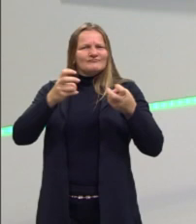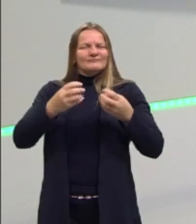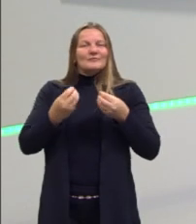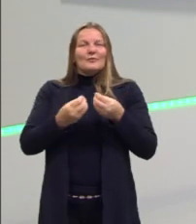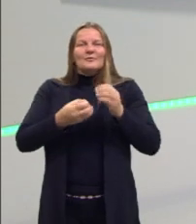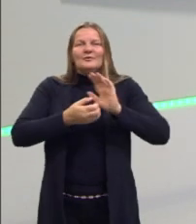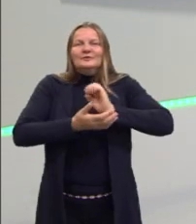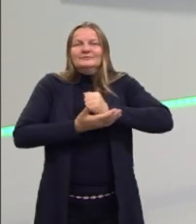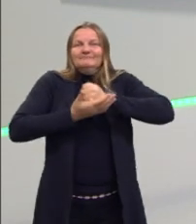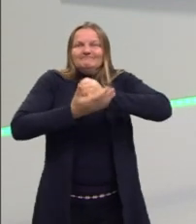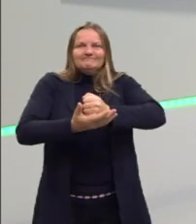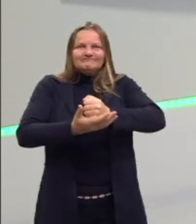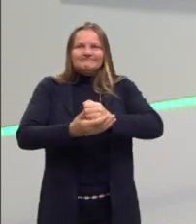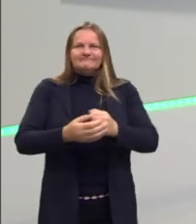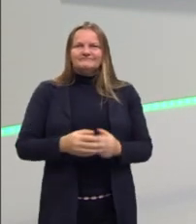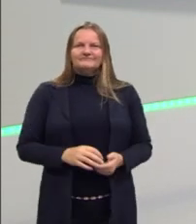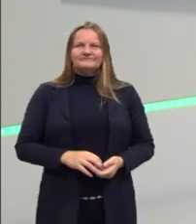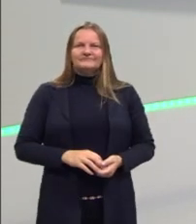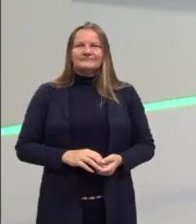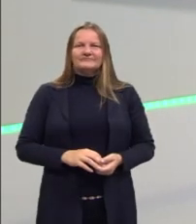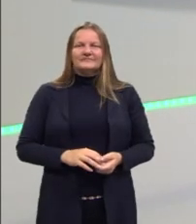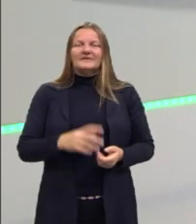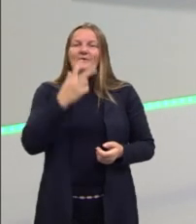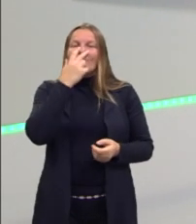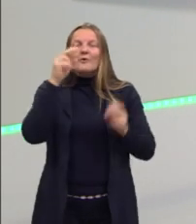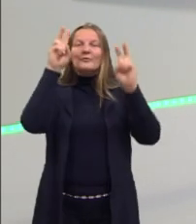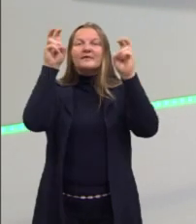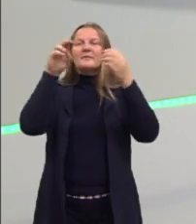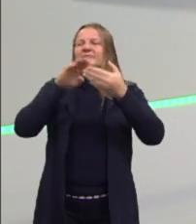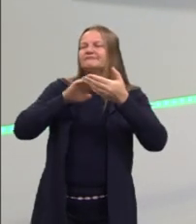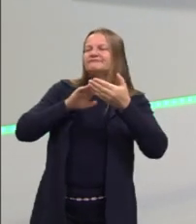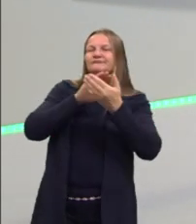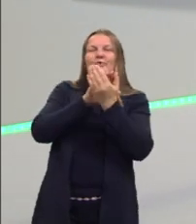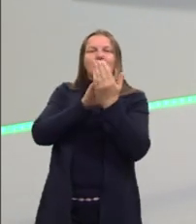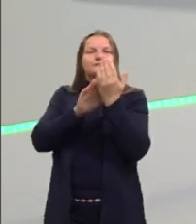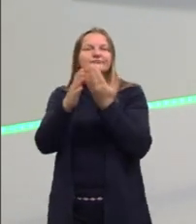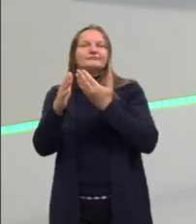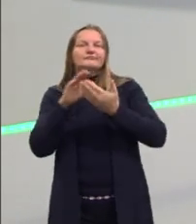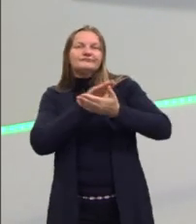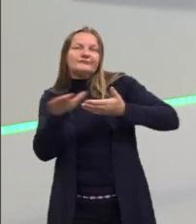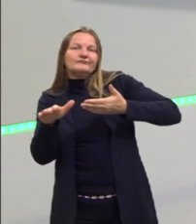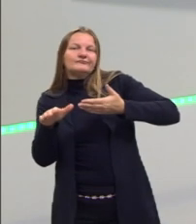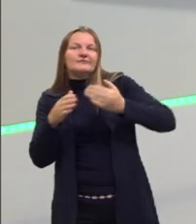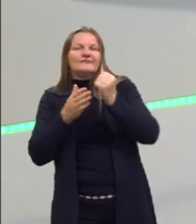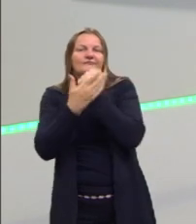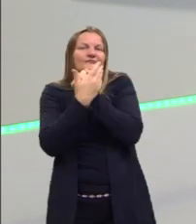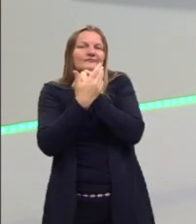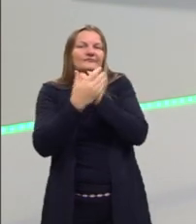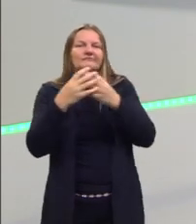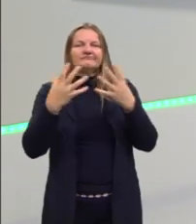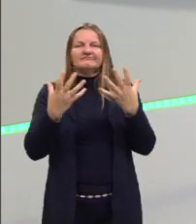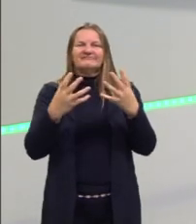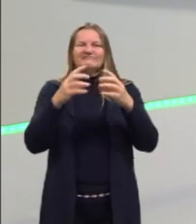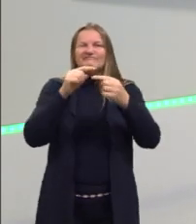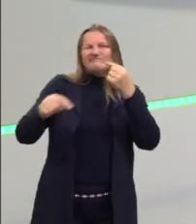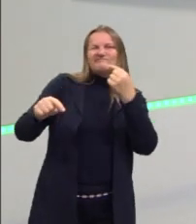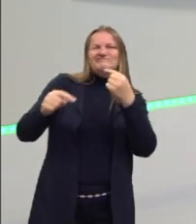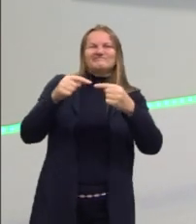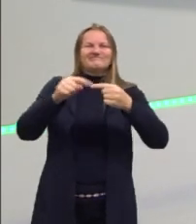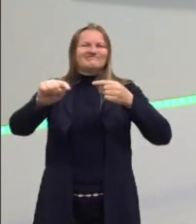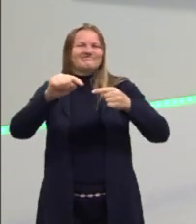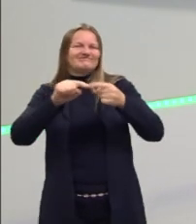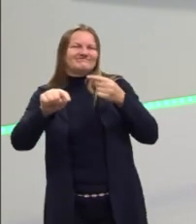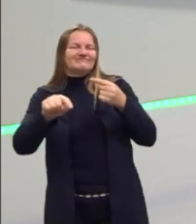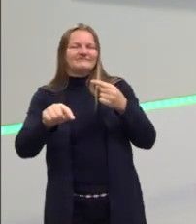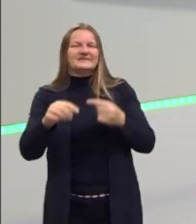não fugir desse tema? Então, se tu perdeu essa aula também, corre no canal do YouTube e assiste. Como não